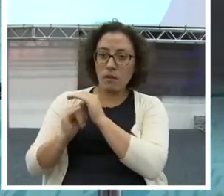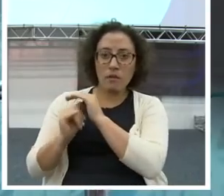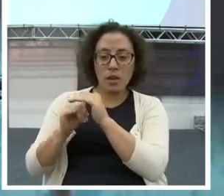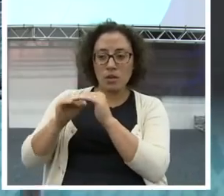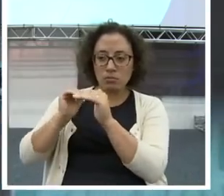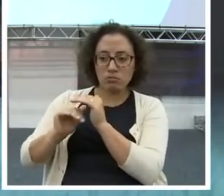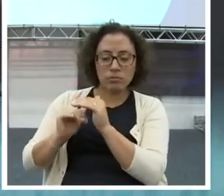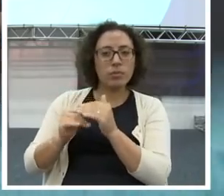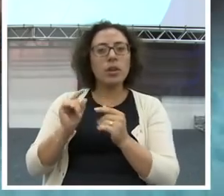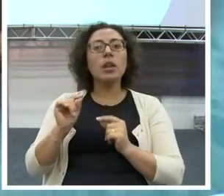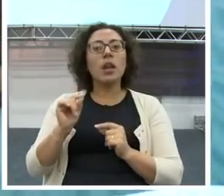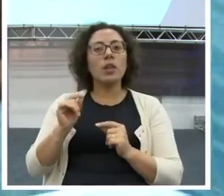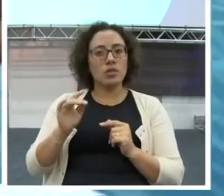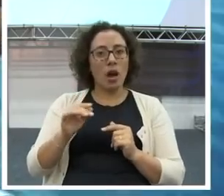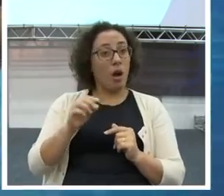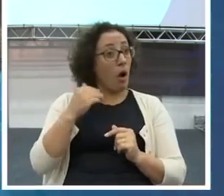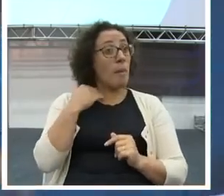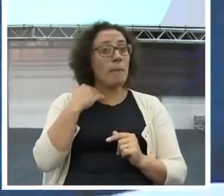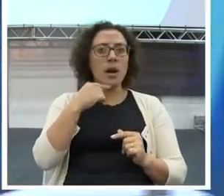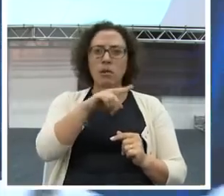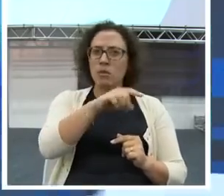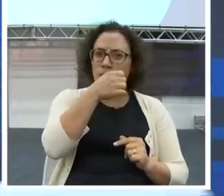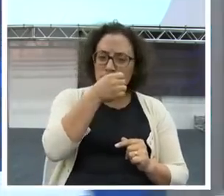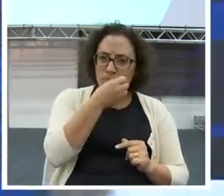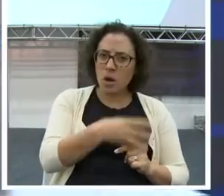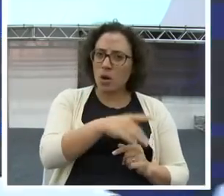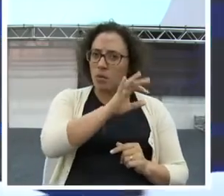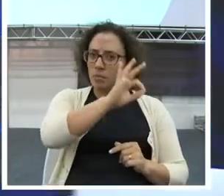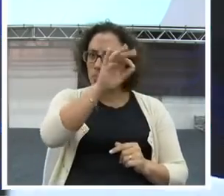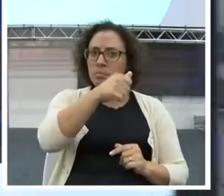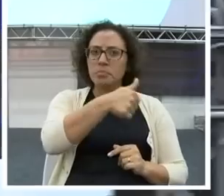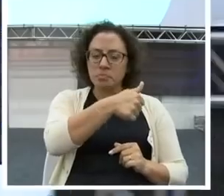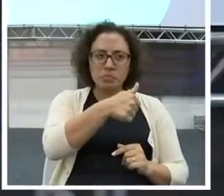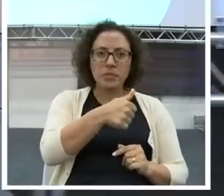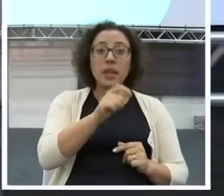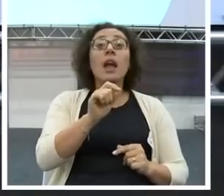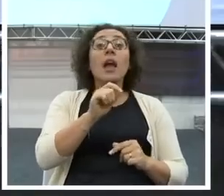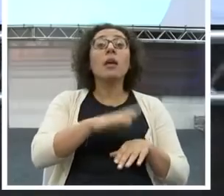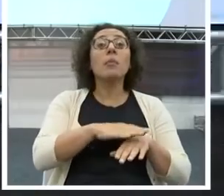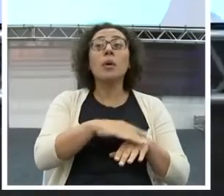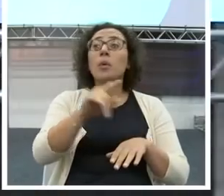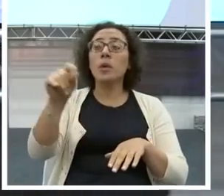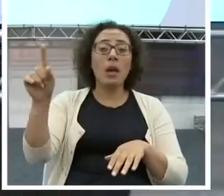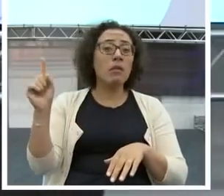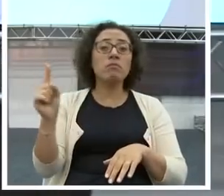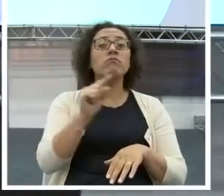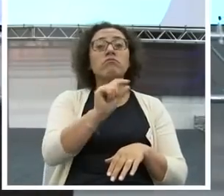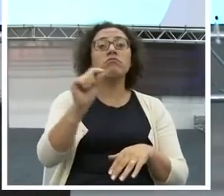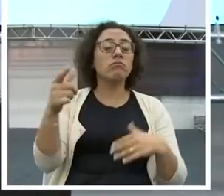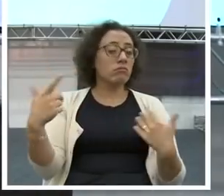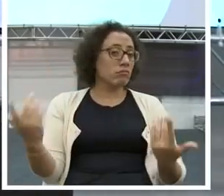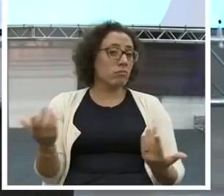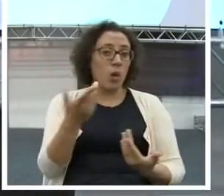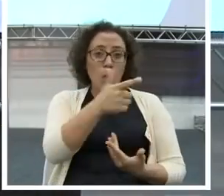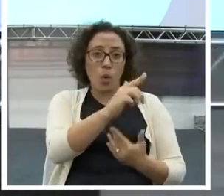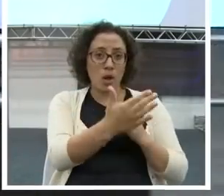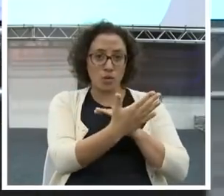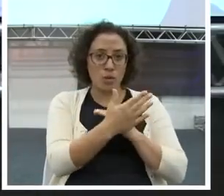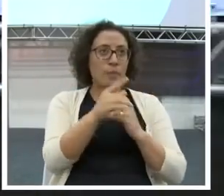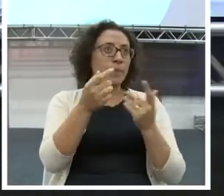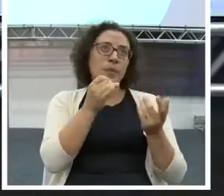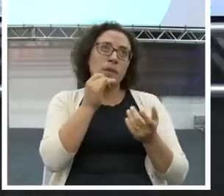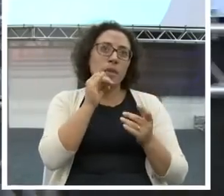Cara, você já viu esse banco aqui? Isso é legal. Quem aqui sabe, acredita que o banco, tipo Itaú,